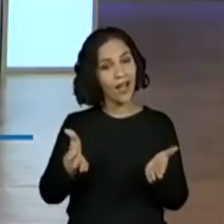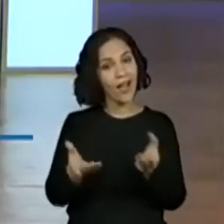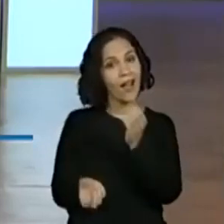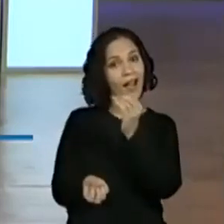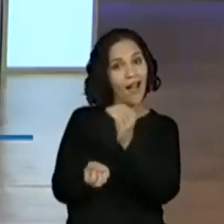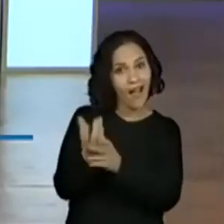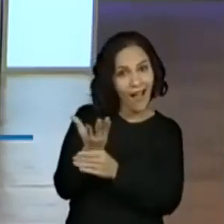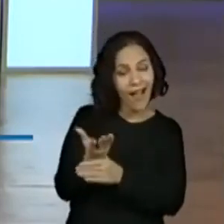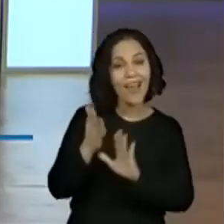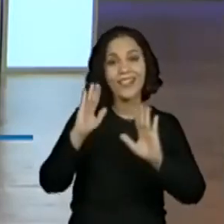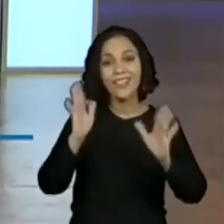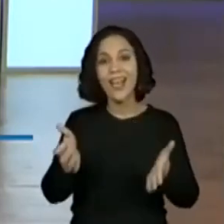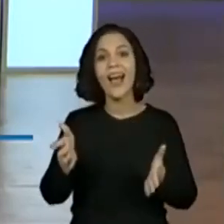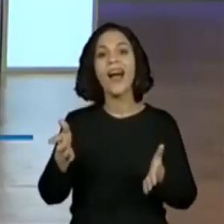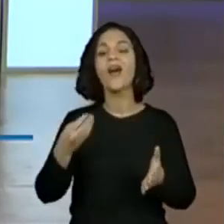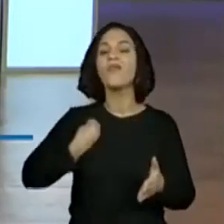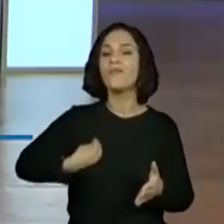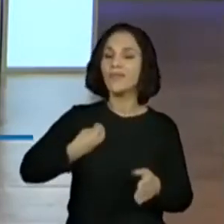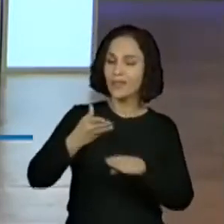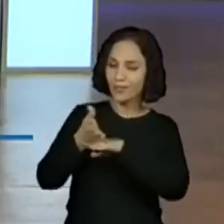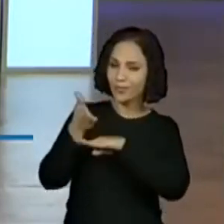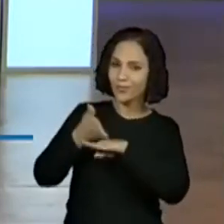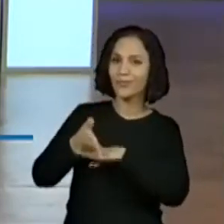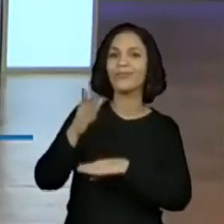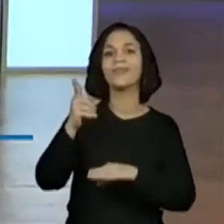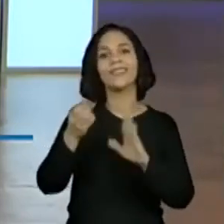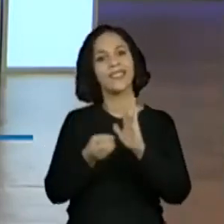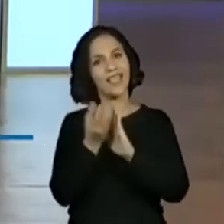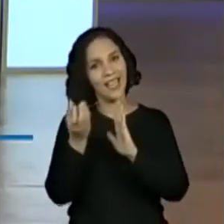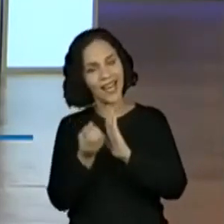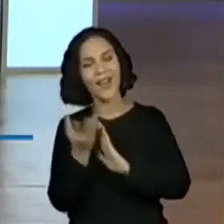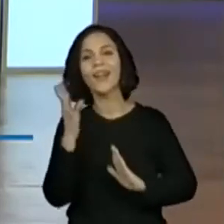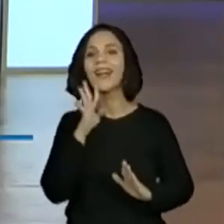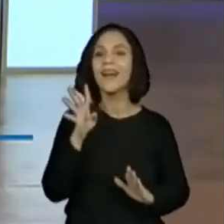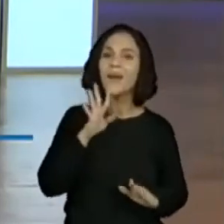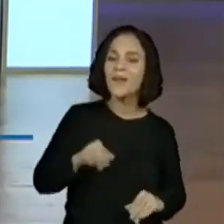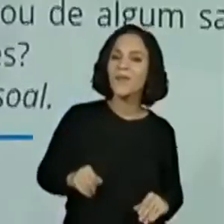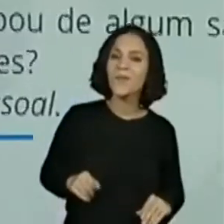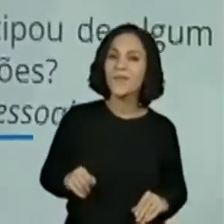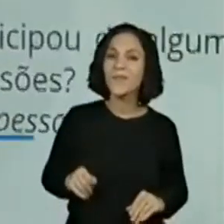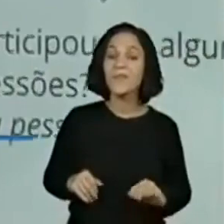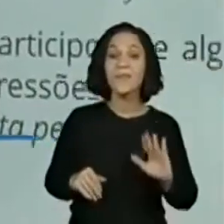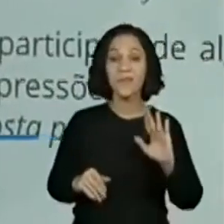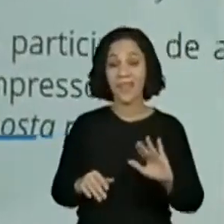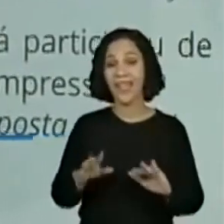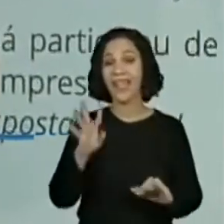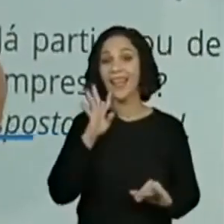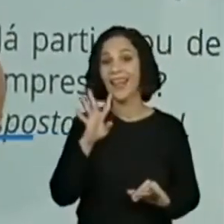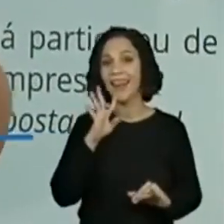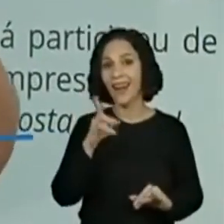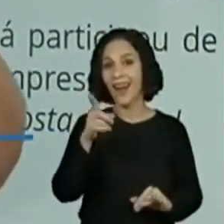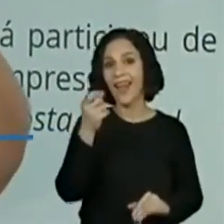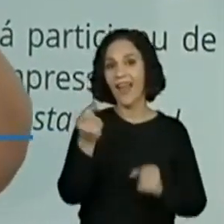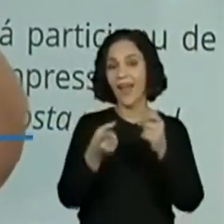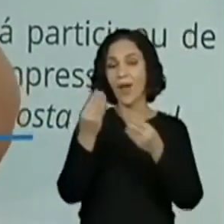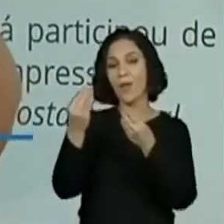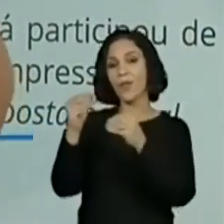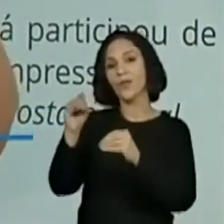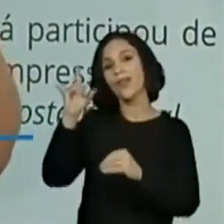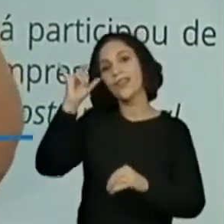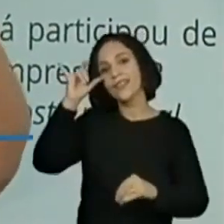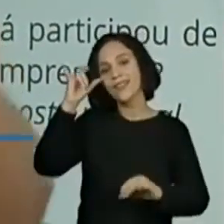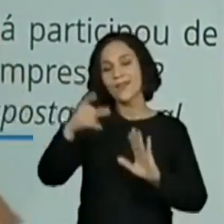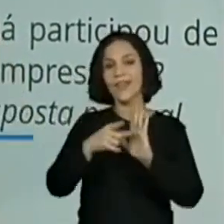promoveu o sarau. Tem muito professor que já fez. E olha, eu achei muito legal. Tem um pessoal que já mandou no Instagram